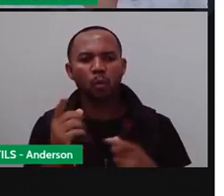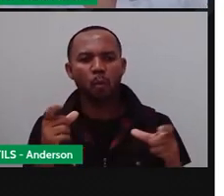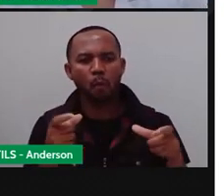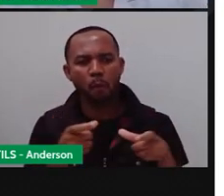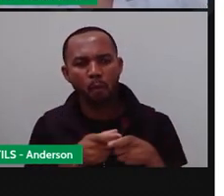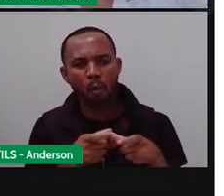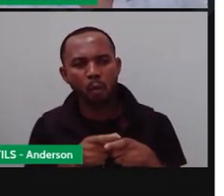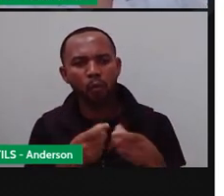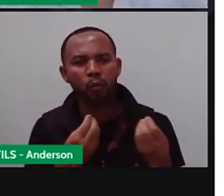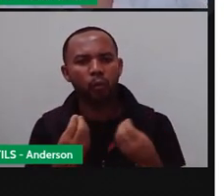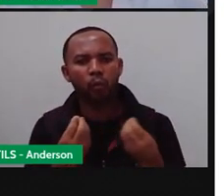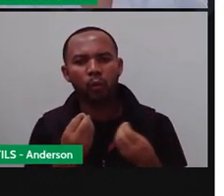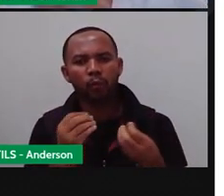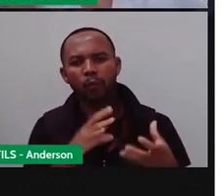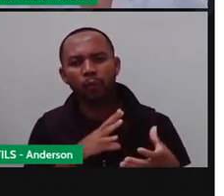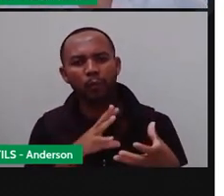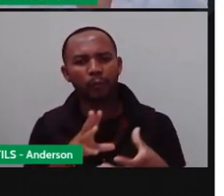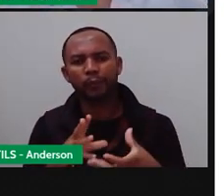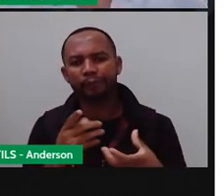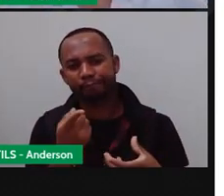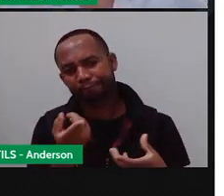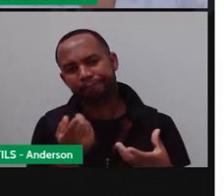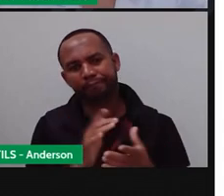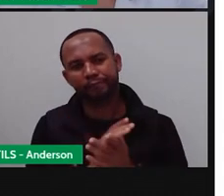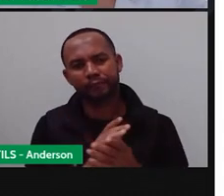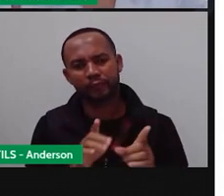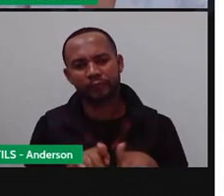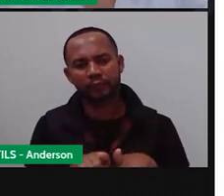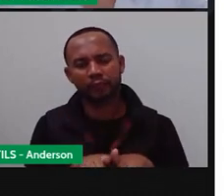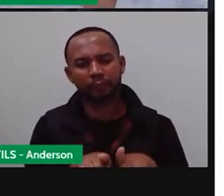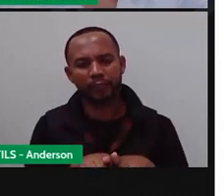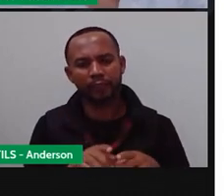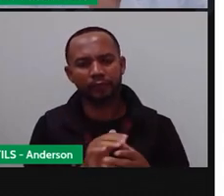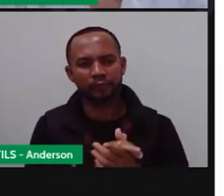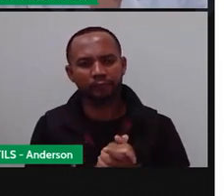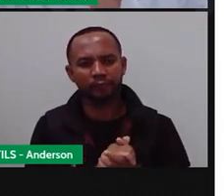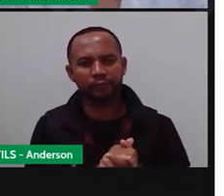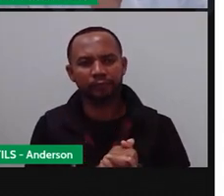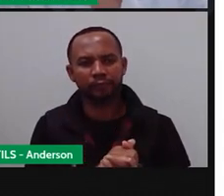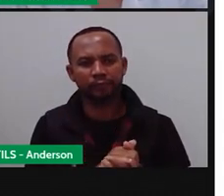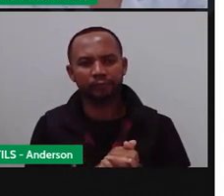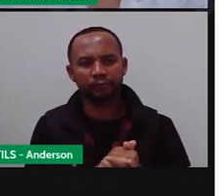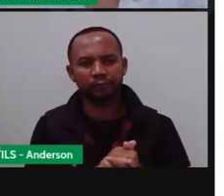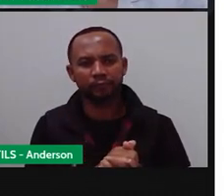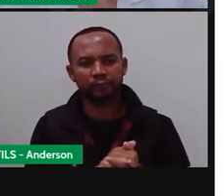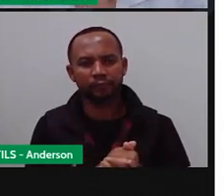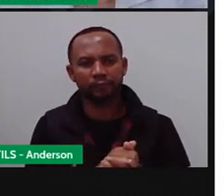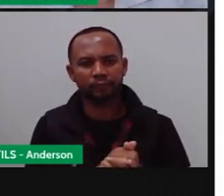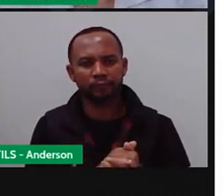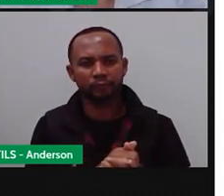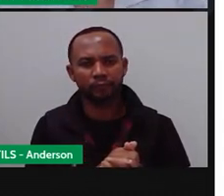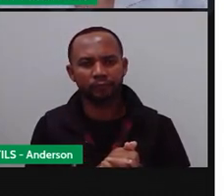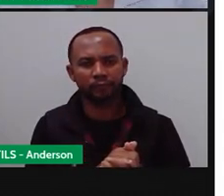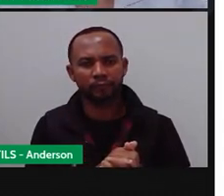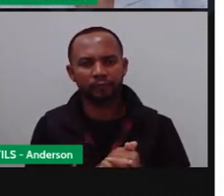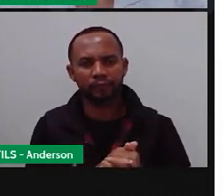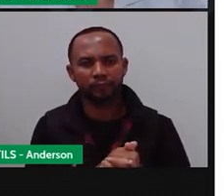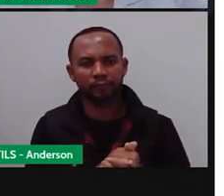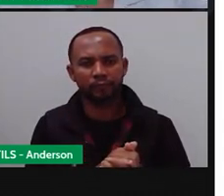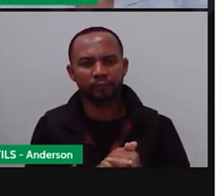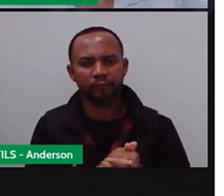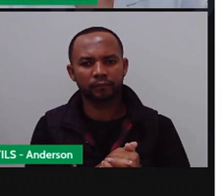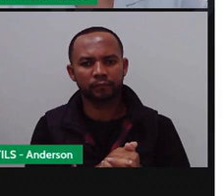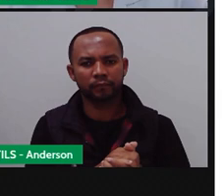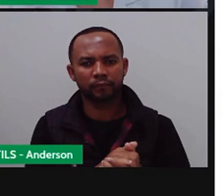aí no mundo, ou se é uma característica apenas aqui, né, da região do Amazonas. do